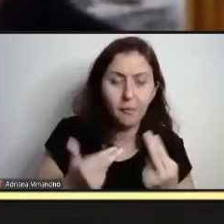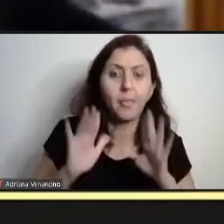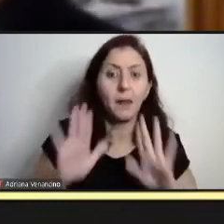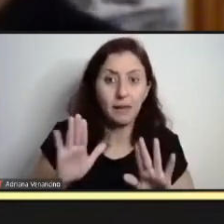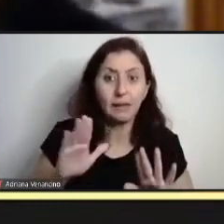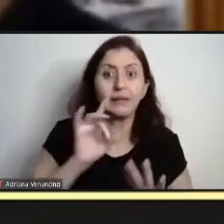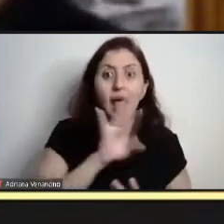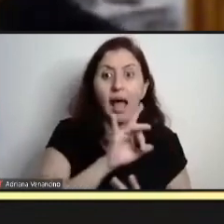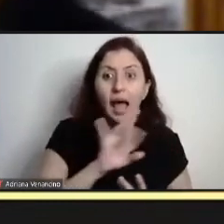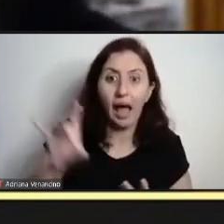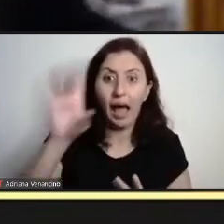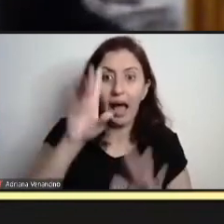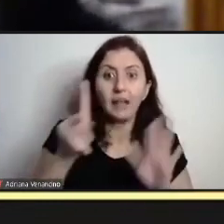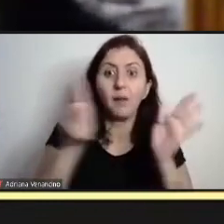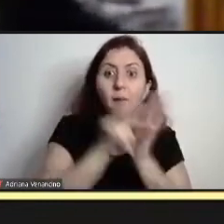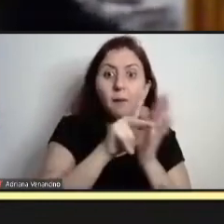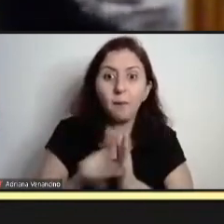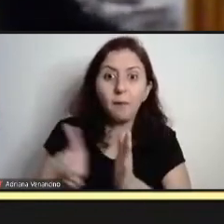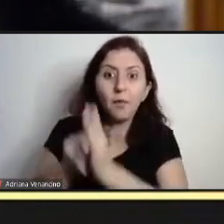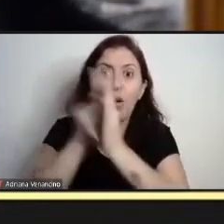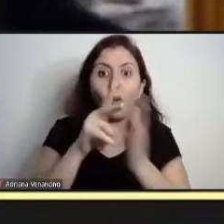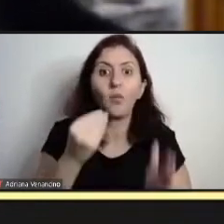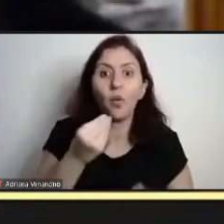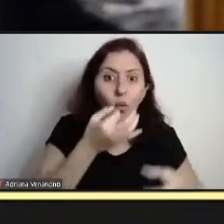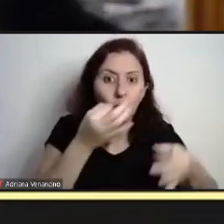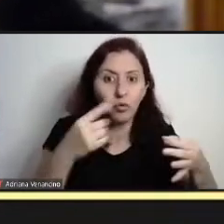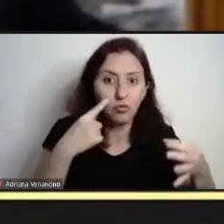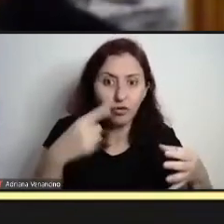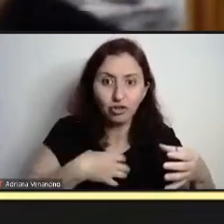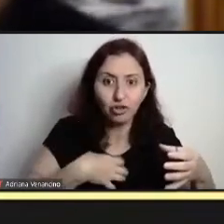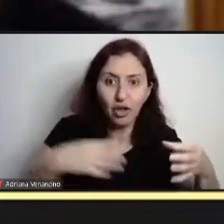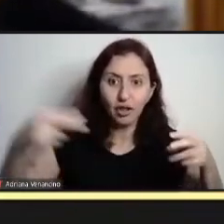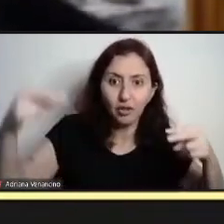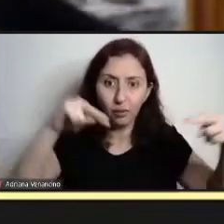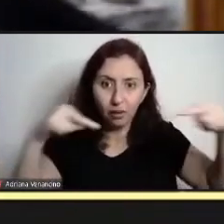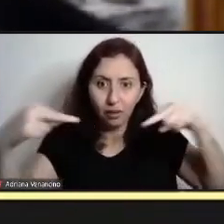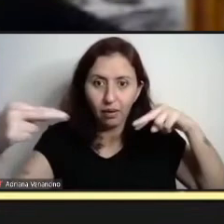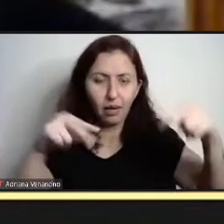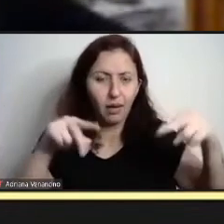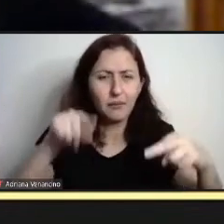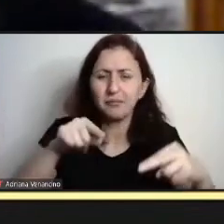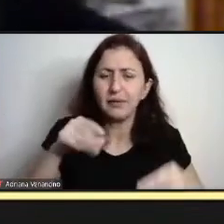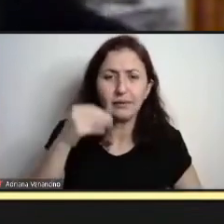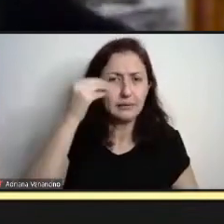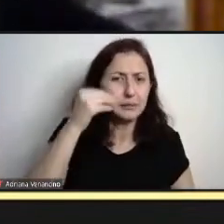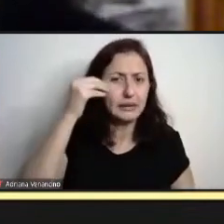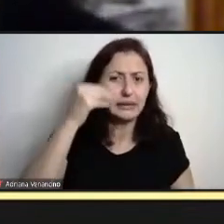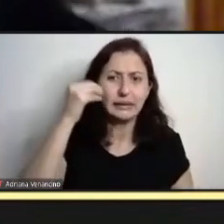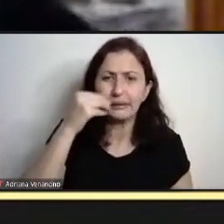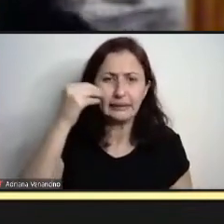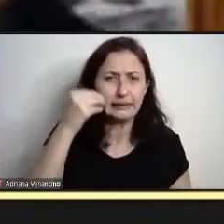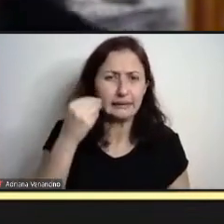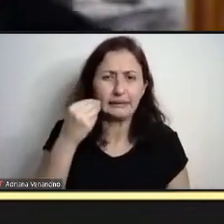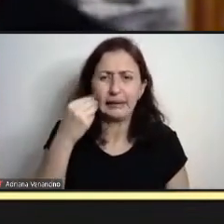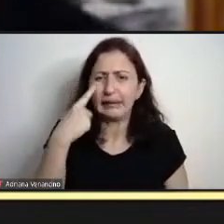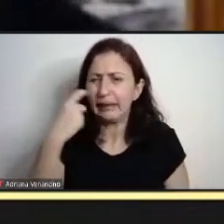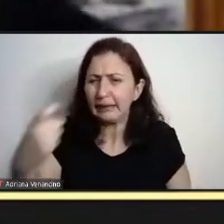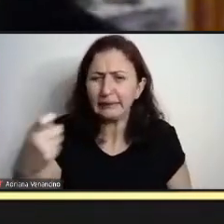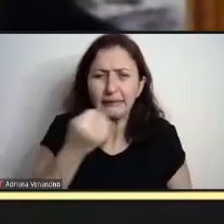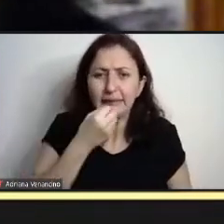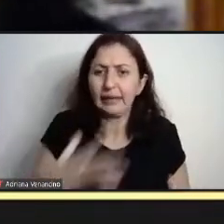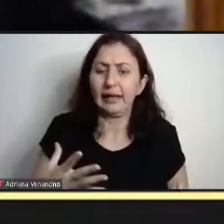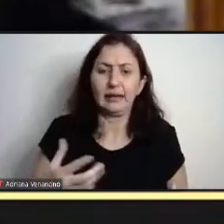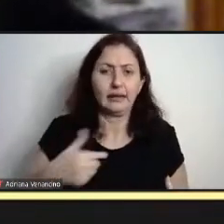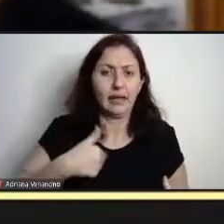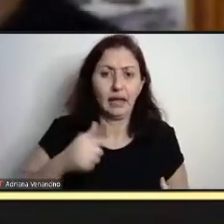elabora a partir do seu lugar, né? Então, isso, para mim, foi uma experiência muito interessante. Eu dou aula